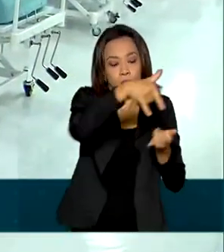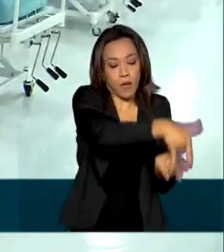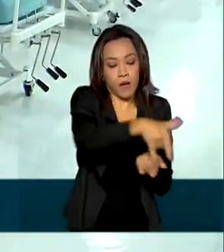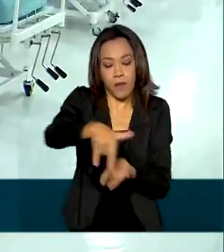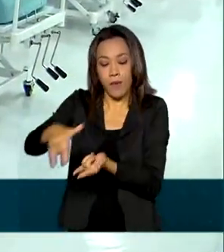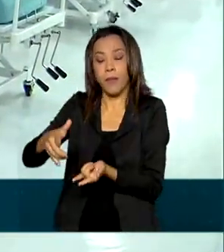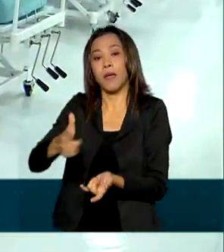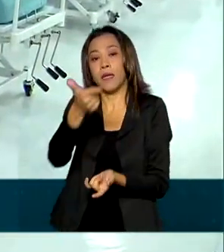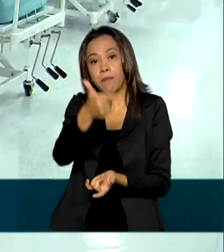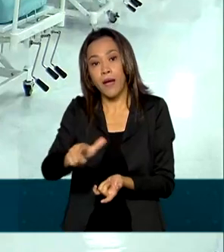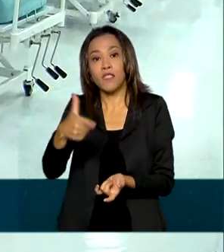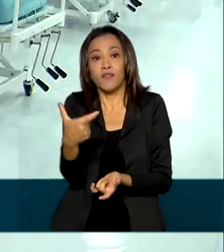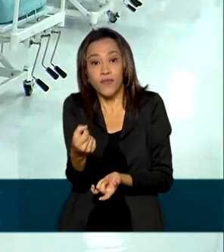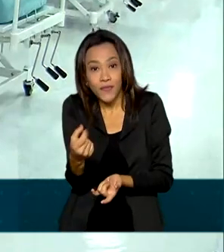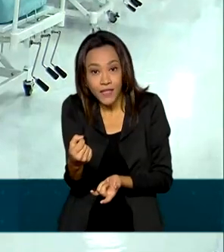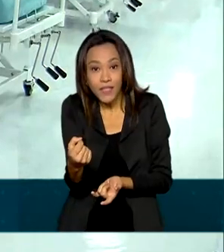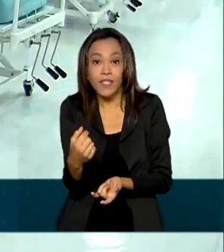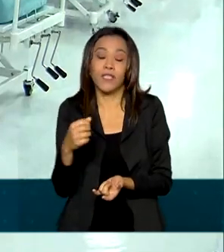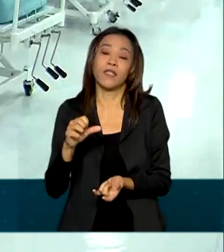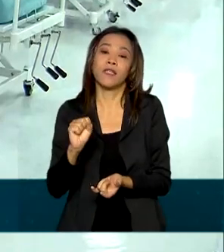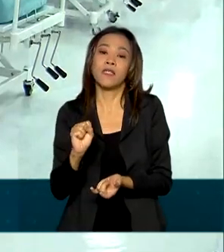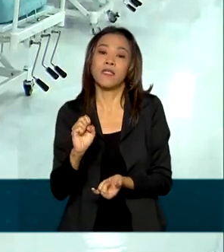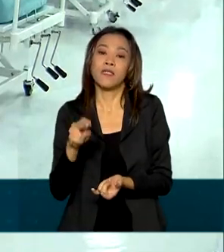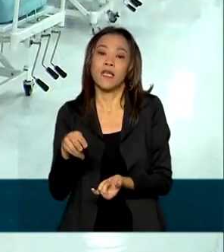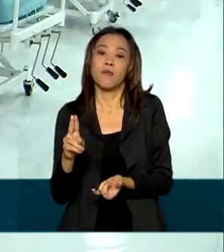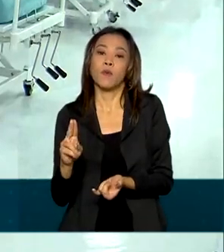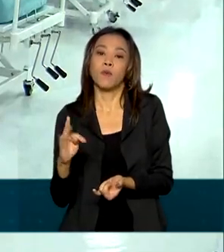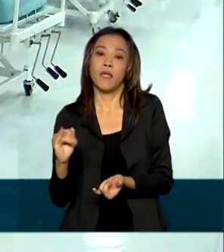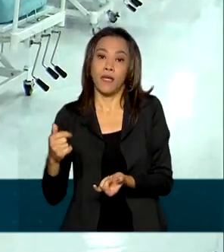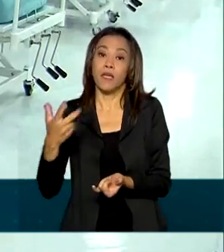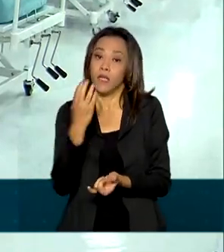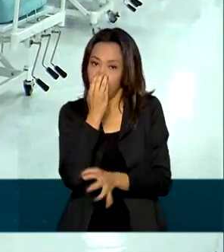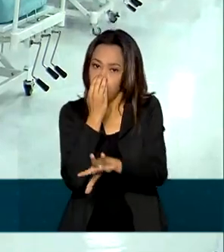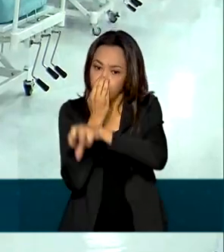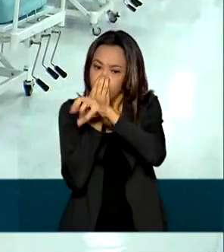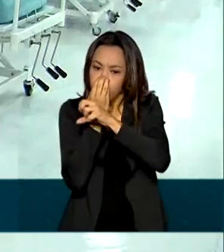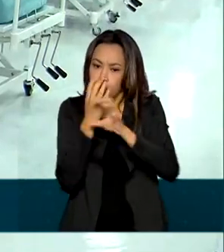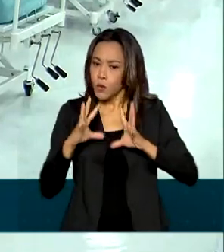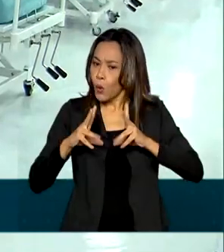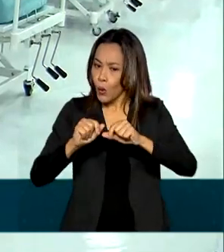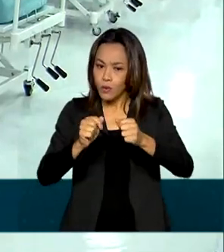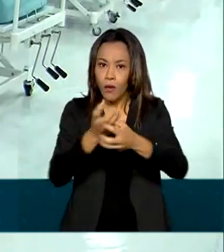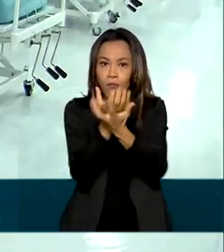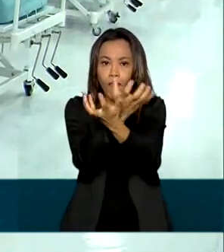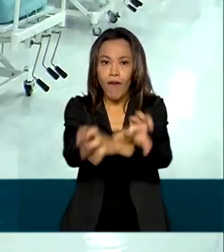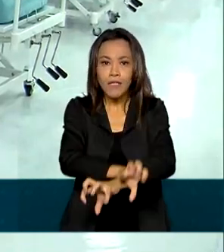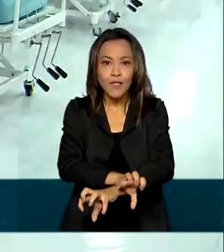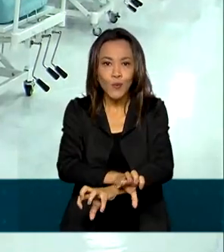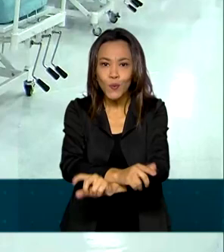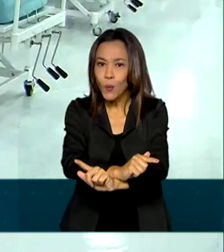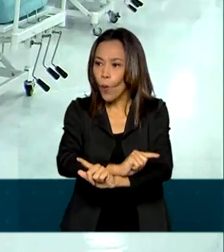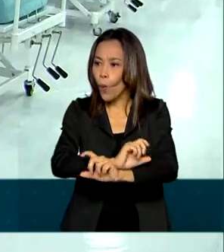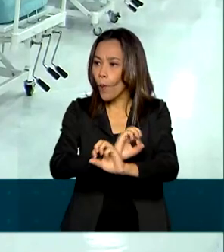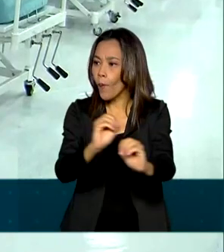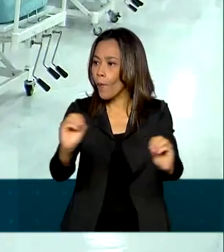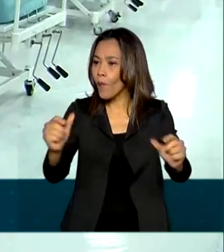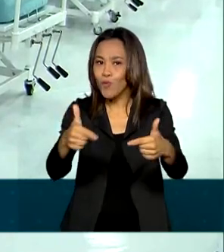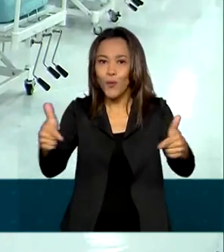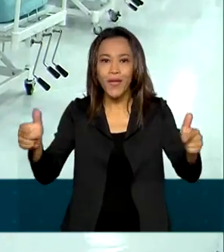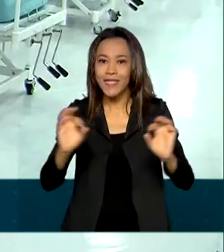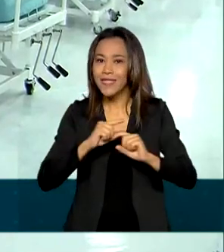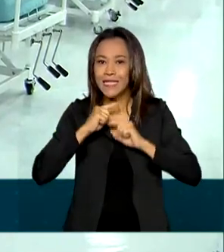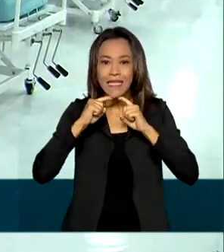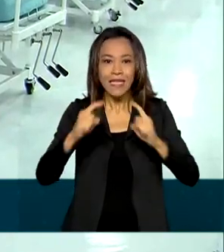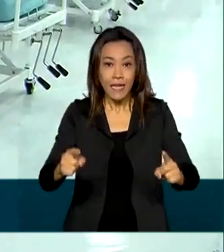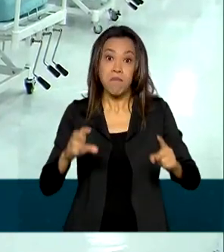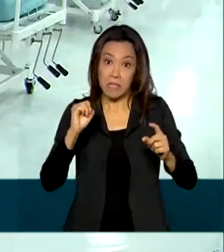leitos de semi-UTI equipados com ventilação mecânica. Todos estão assim, vazios, mas estão mobilizados caso haja